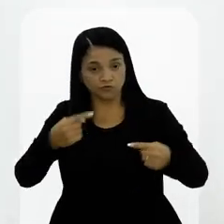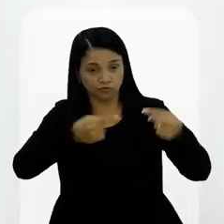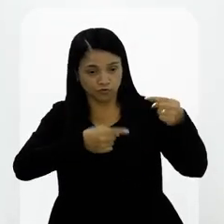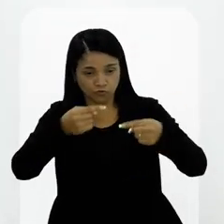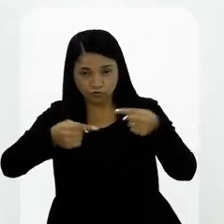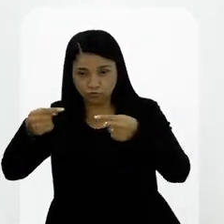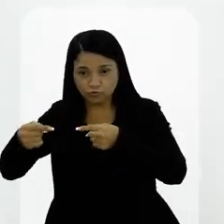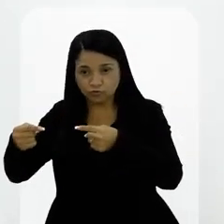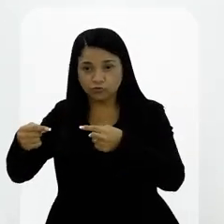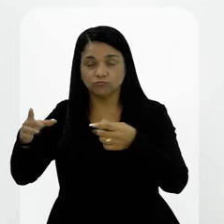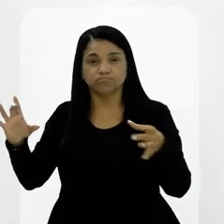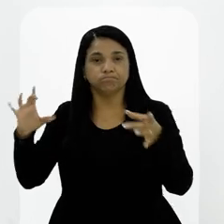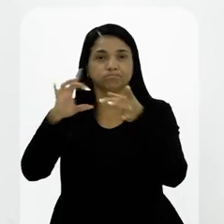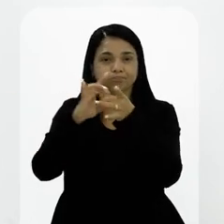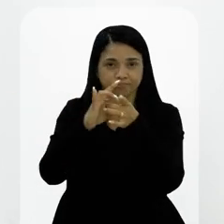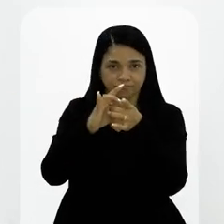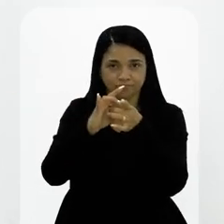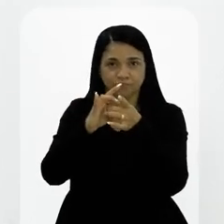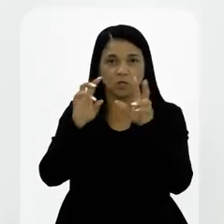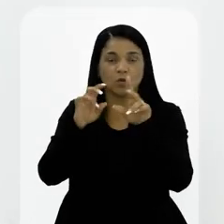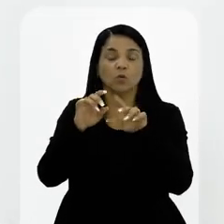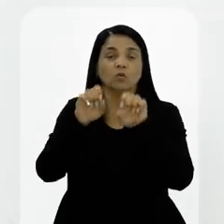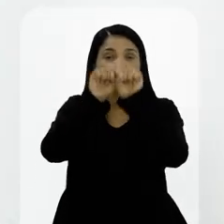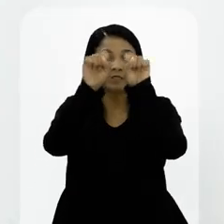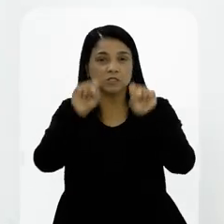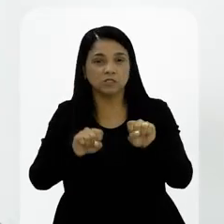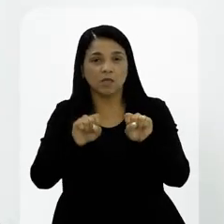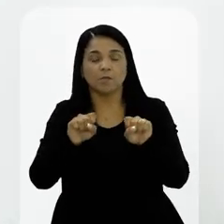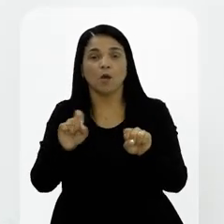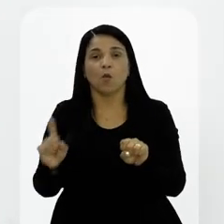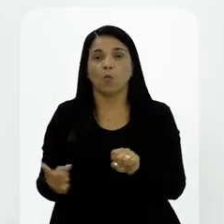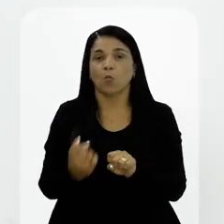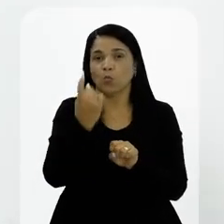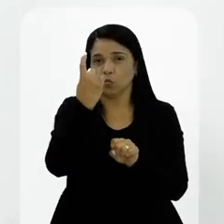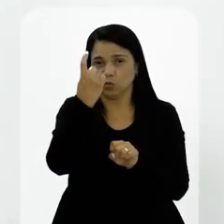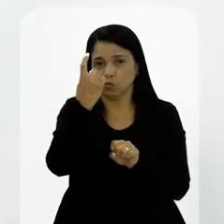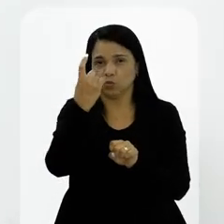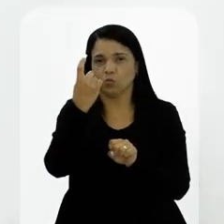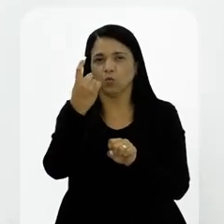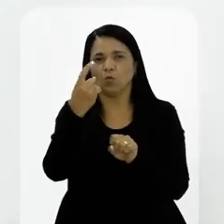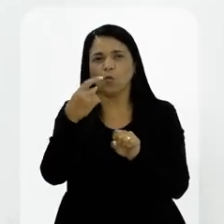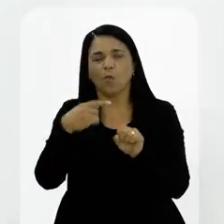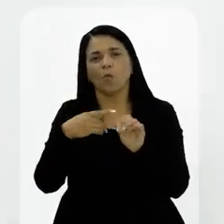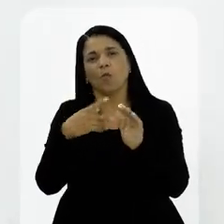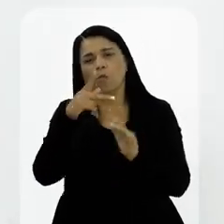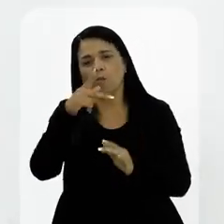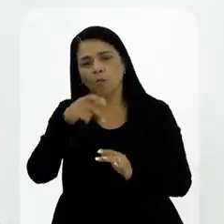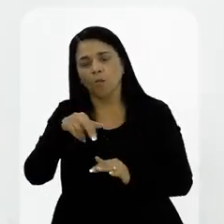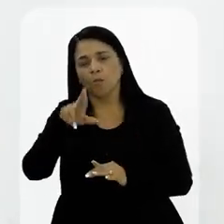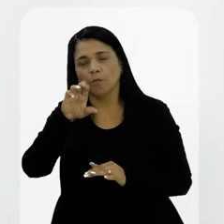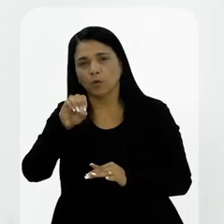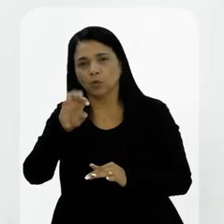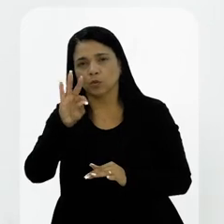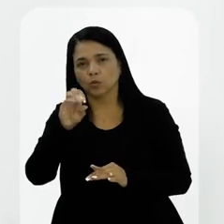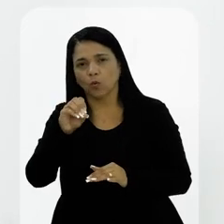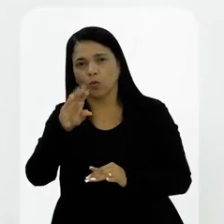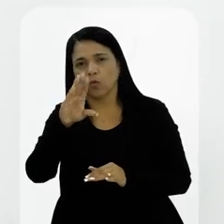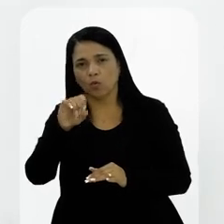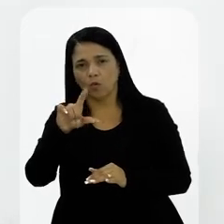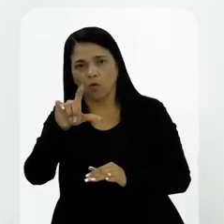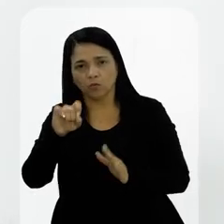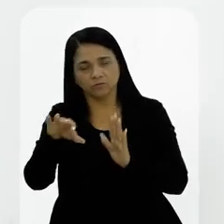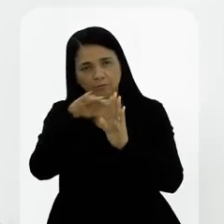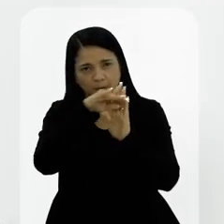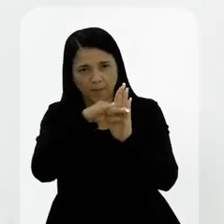parágrafo quando discutisse segurança pública. Talvez ter um sistema único com pressupostos, com protocolos,